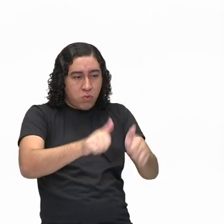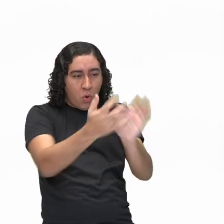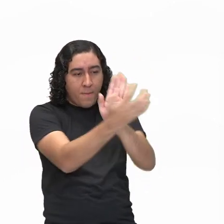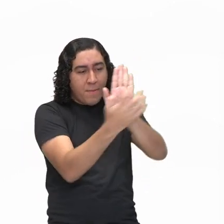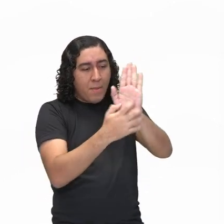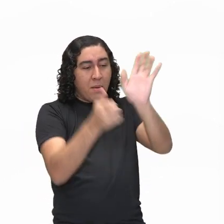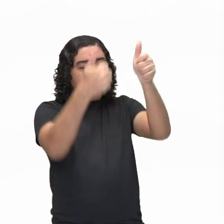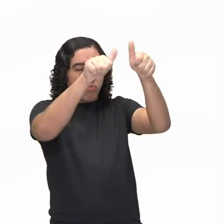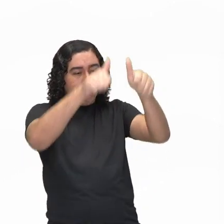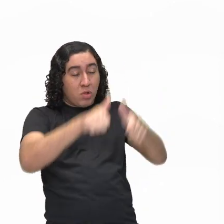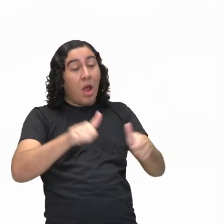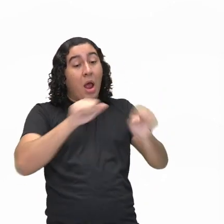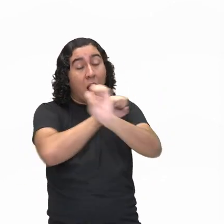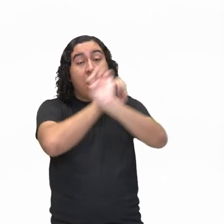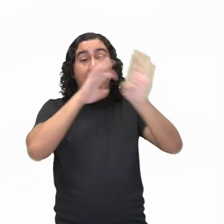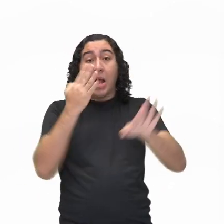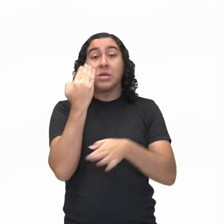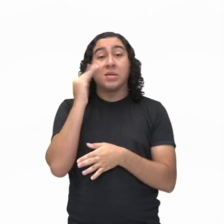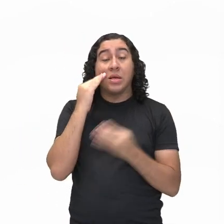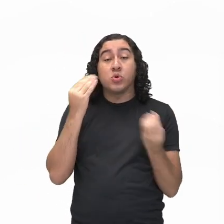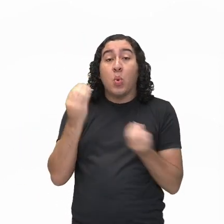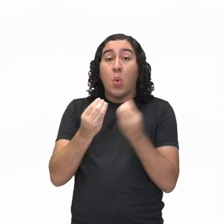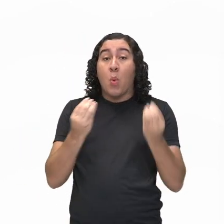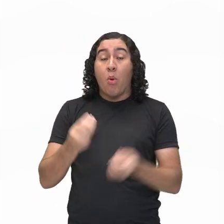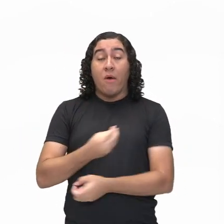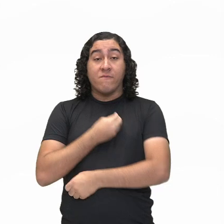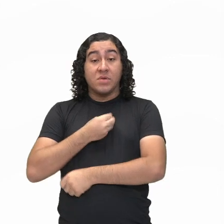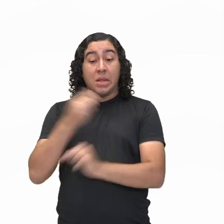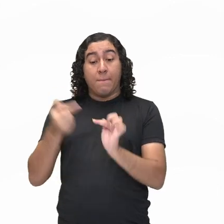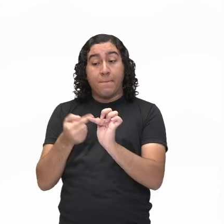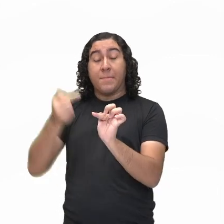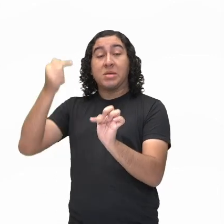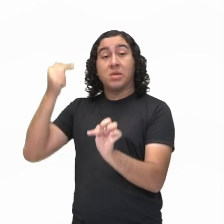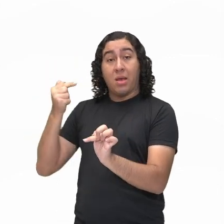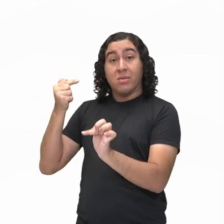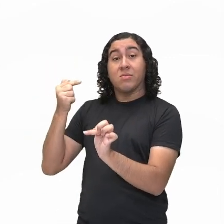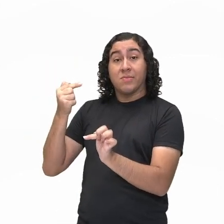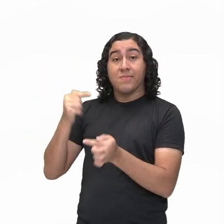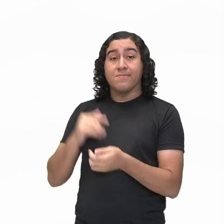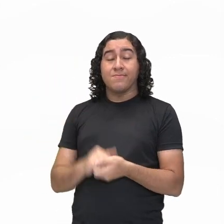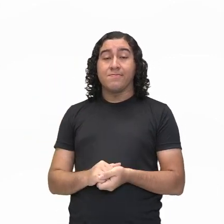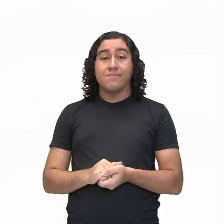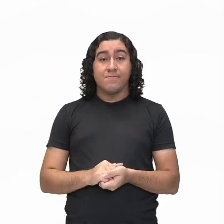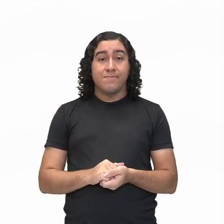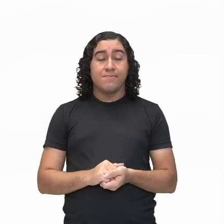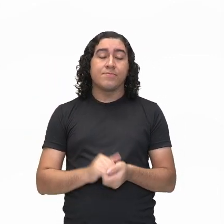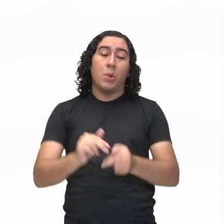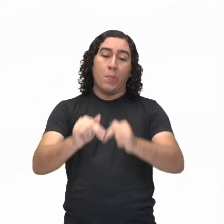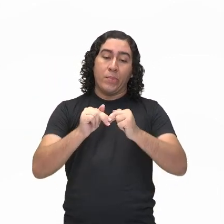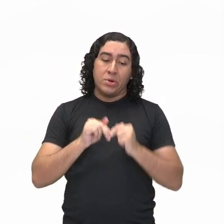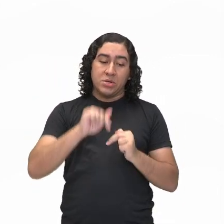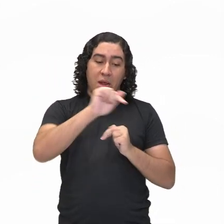compreender como esses homens primitivos viviam. Então, é por isso que essas pinturas, elas